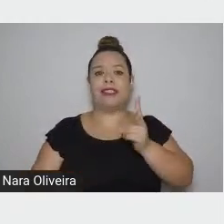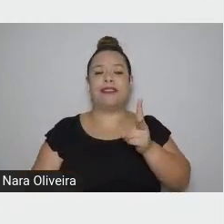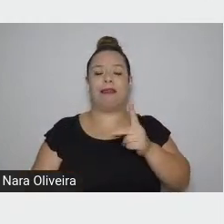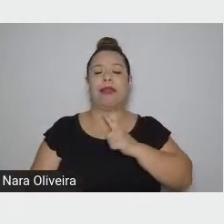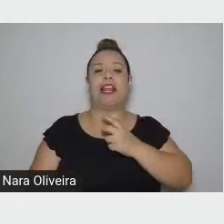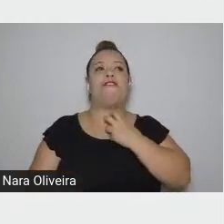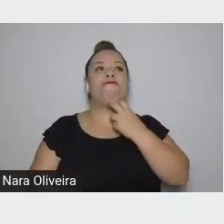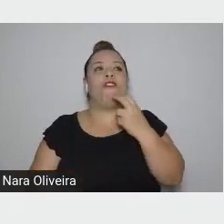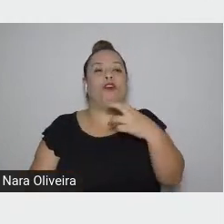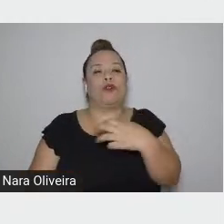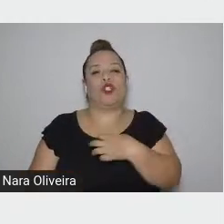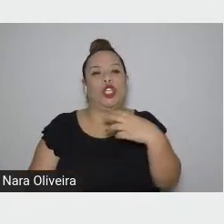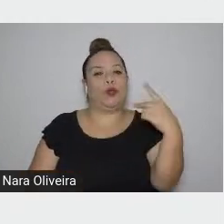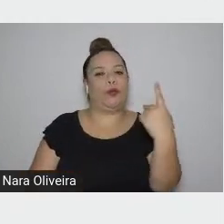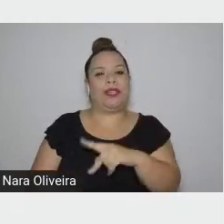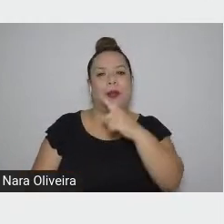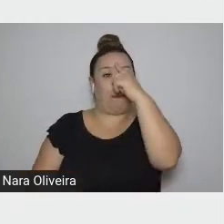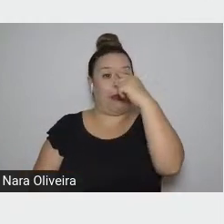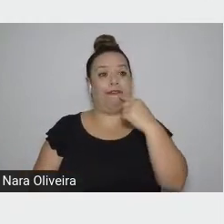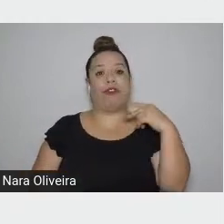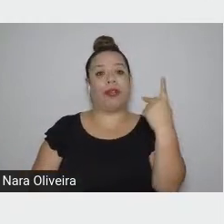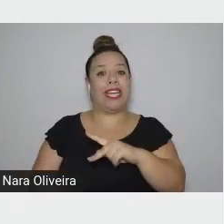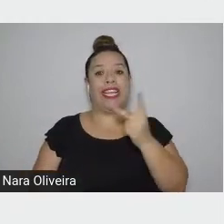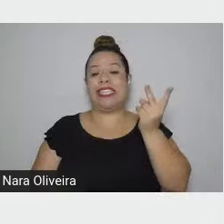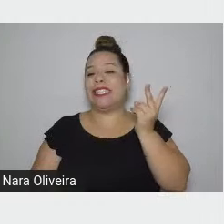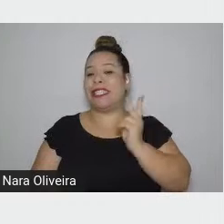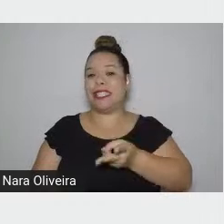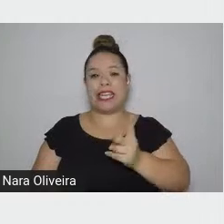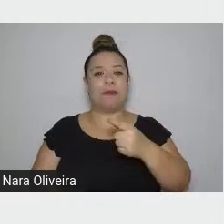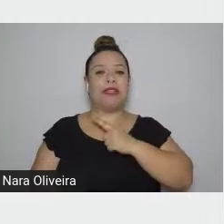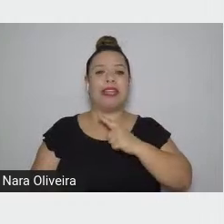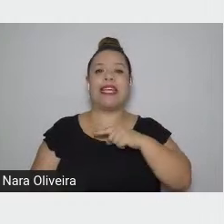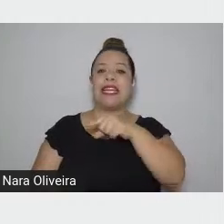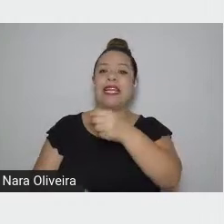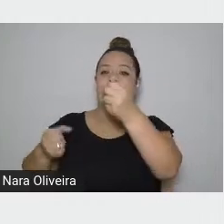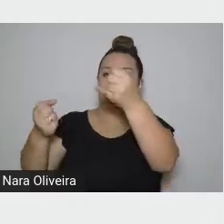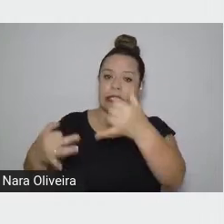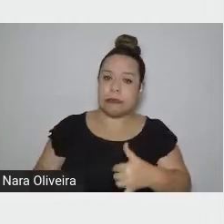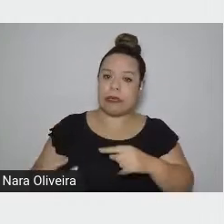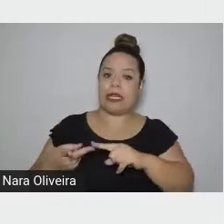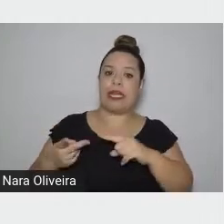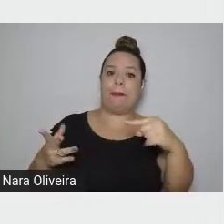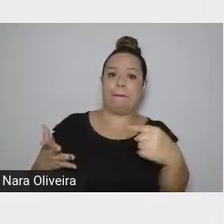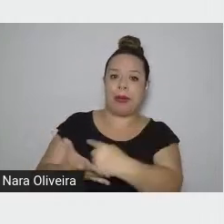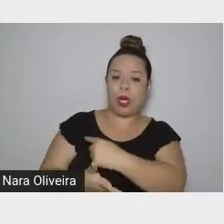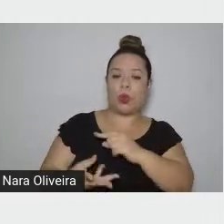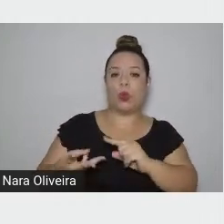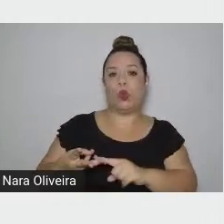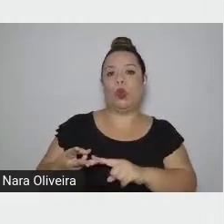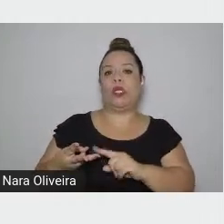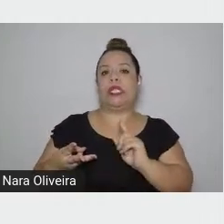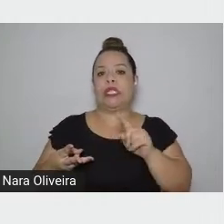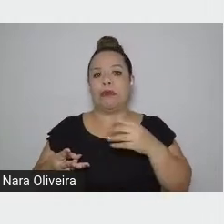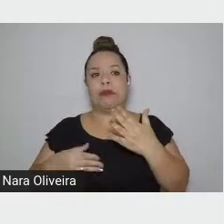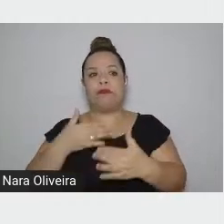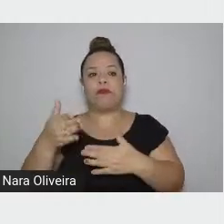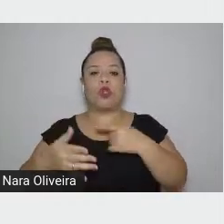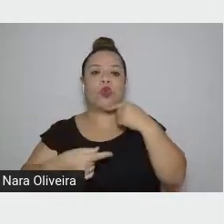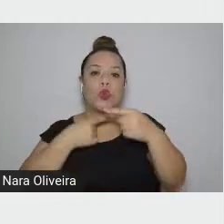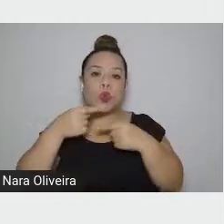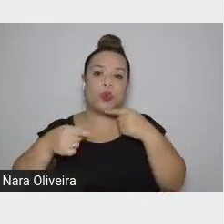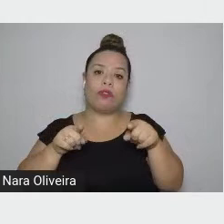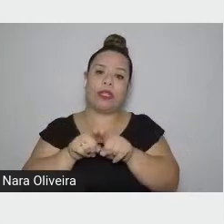Ele explica, ele pergunta, ele avança dúvidas do leitor,